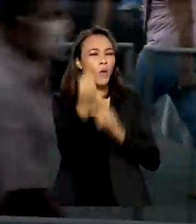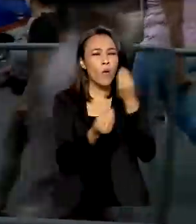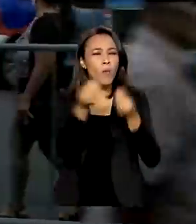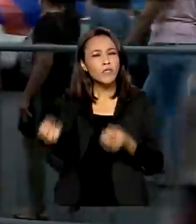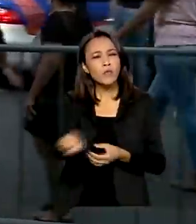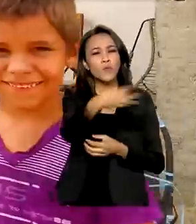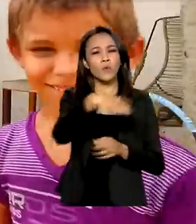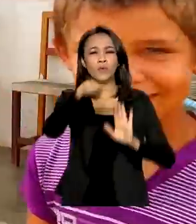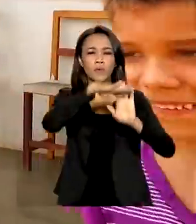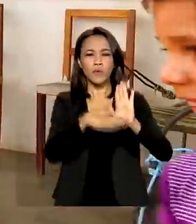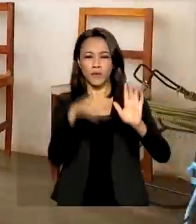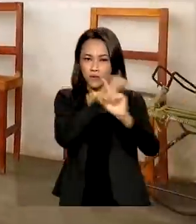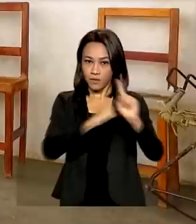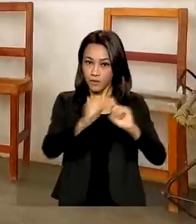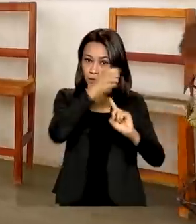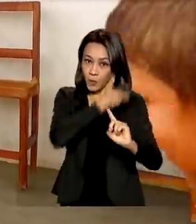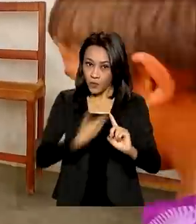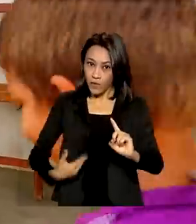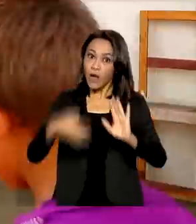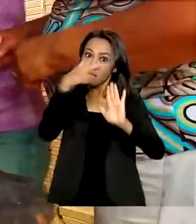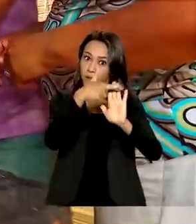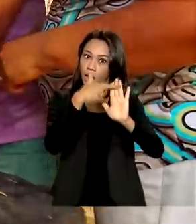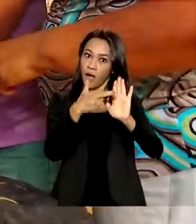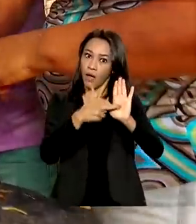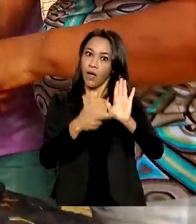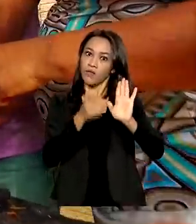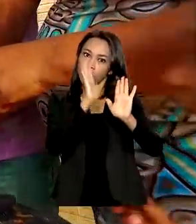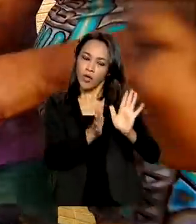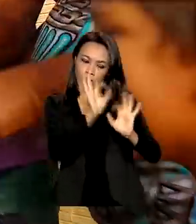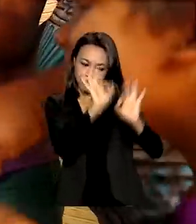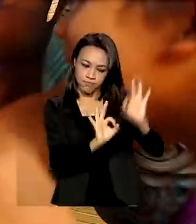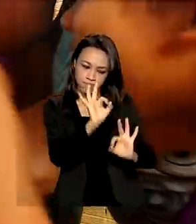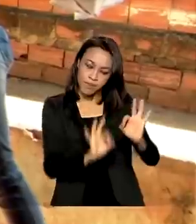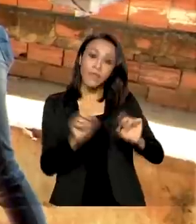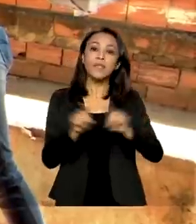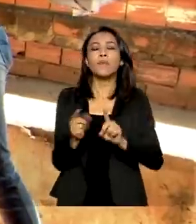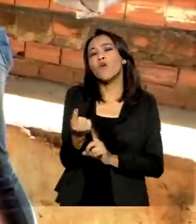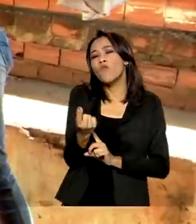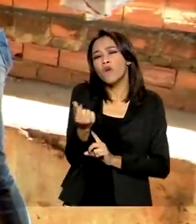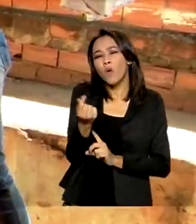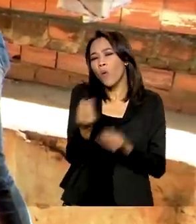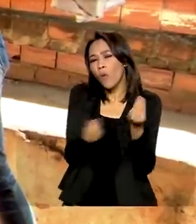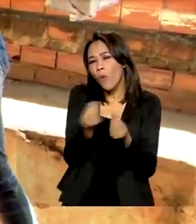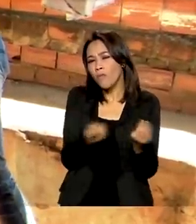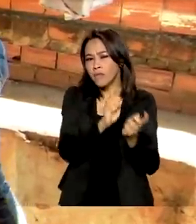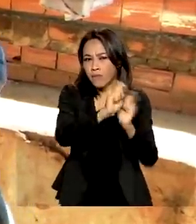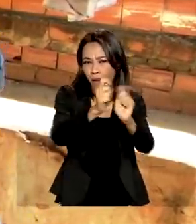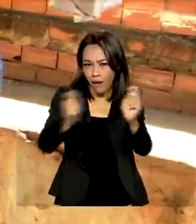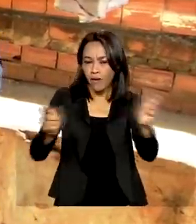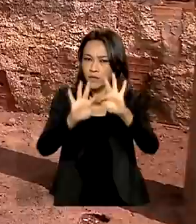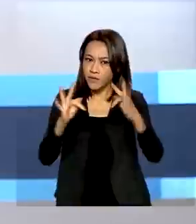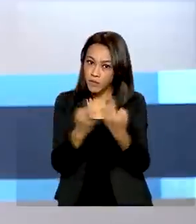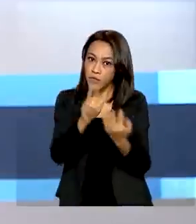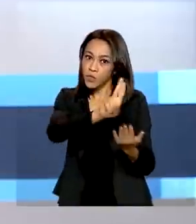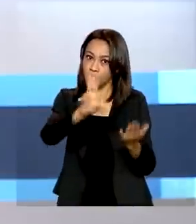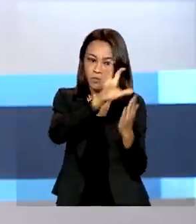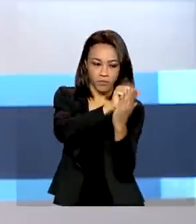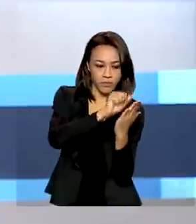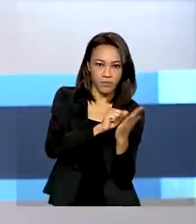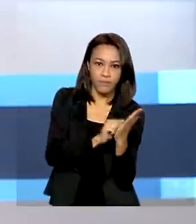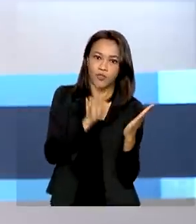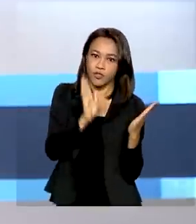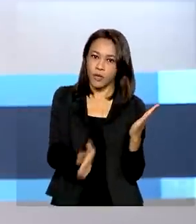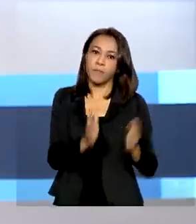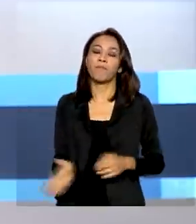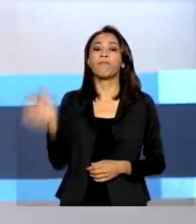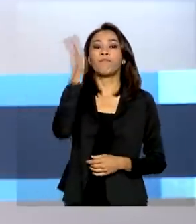social do governo, as regras estabelecidas e a atualização dos valores que serão pagos a famílias cadastradas. Na